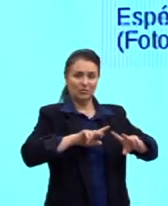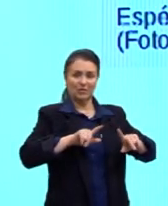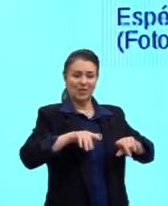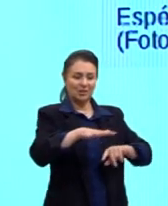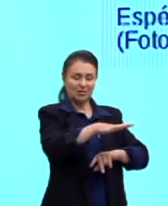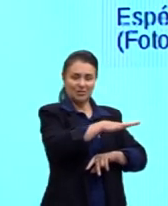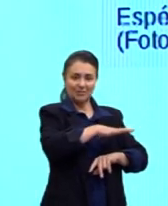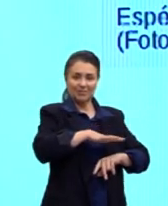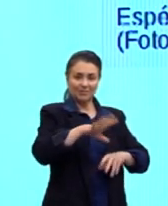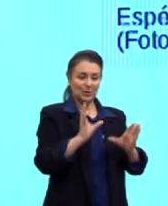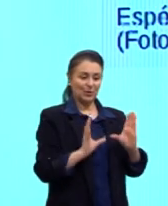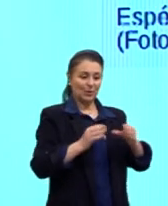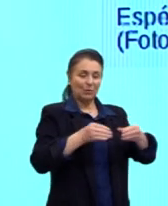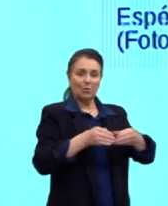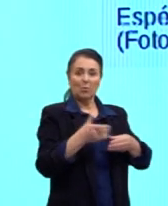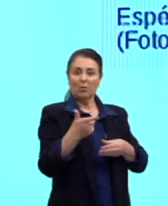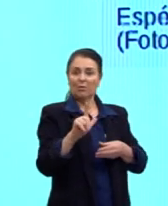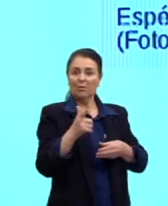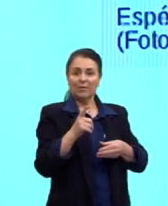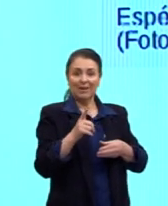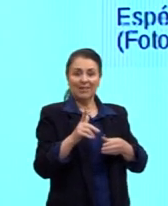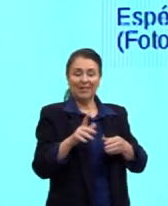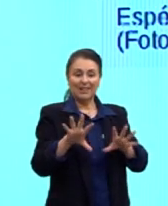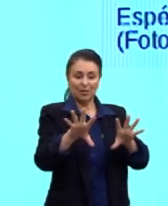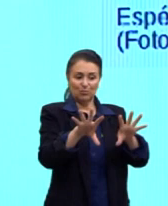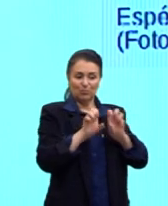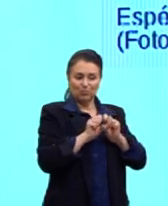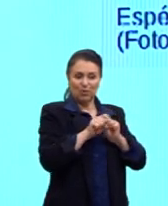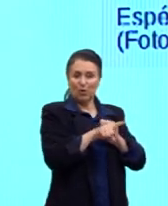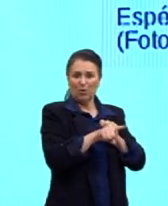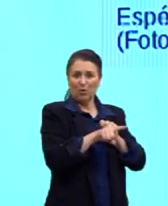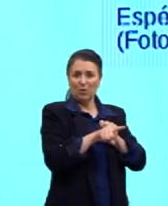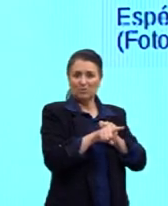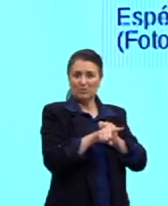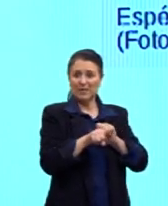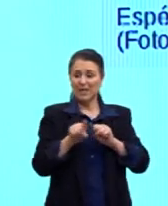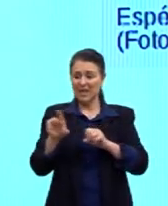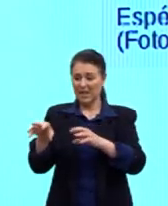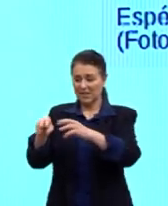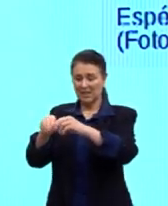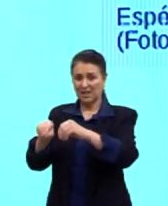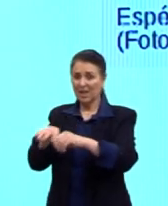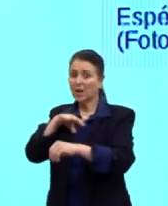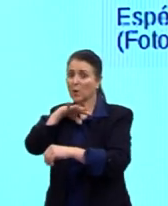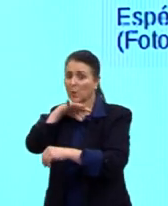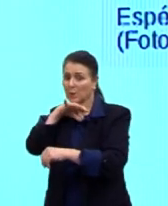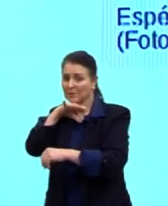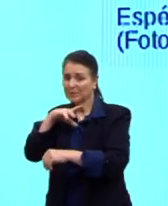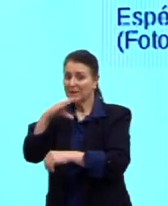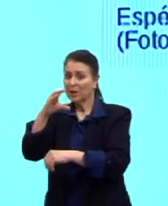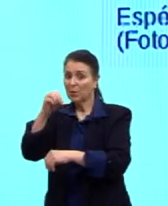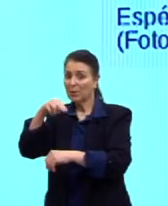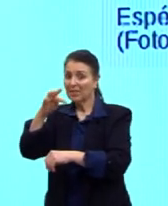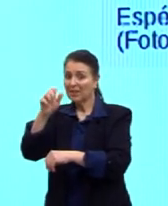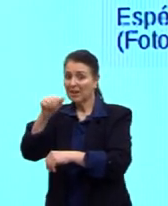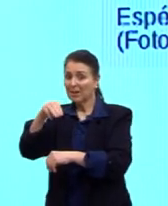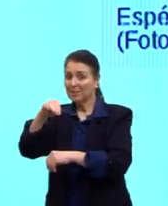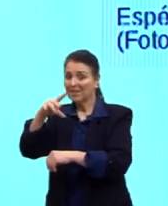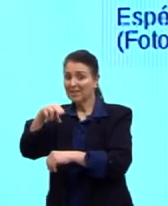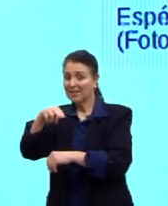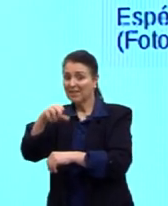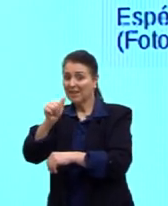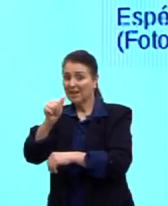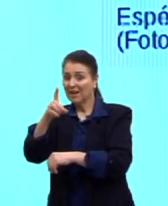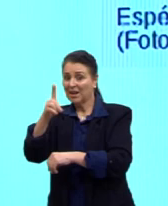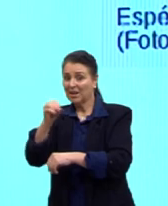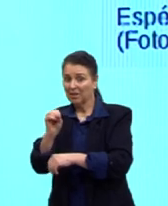esse grupo não tem contaminação. Então, houve essa diferenciação, elas não vão conseguir cruzar entre si e vai